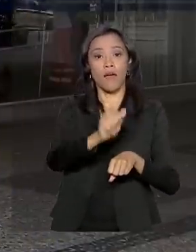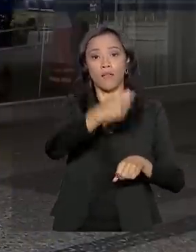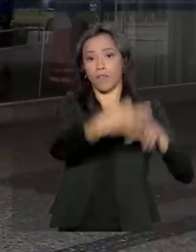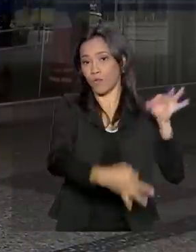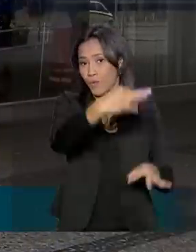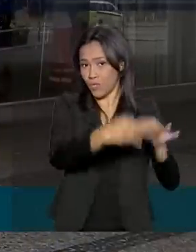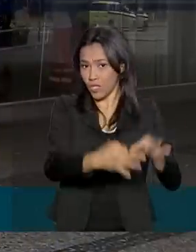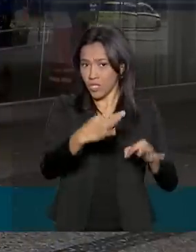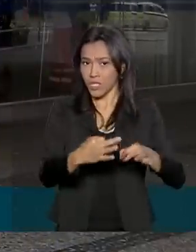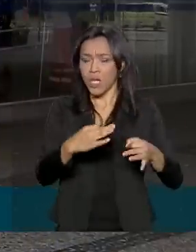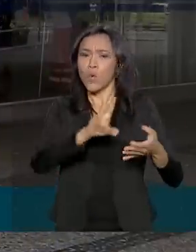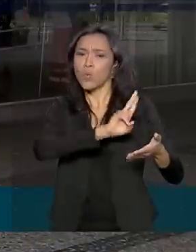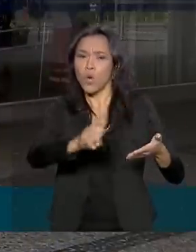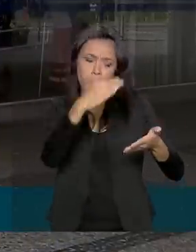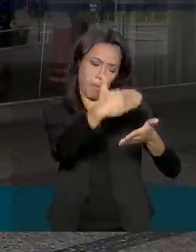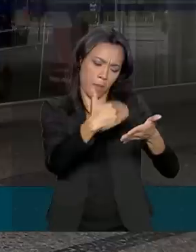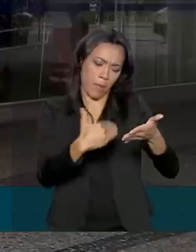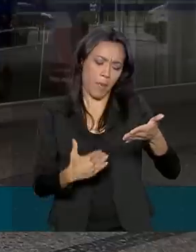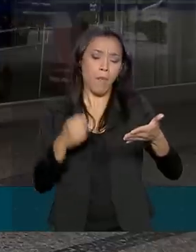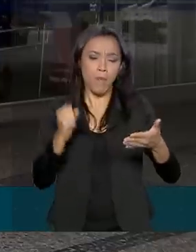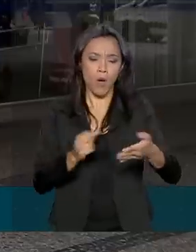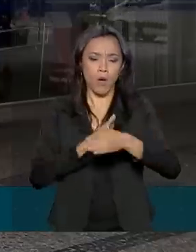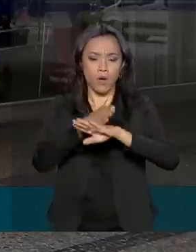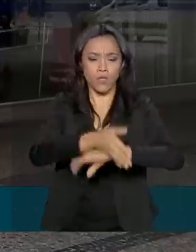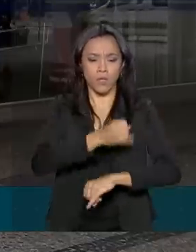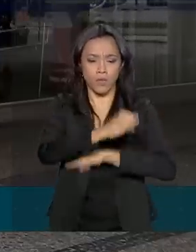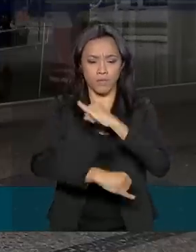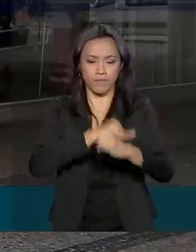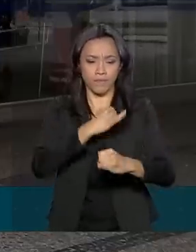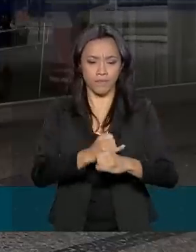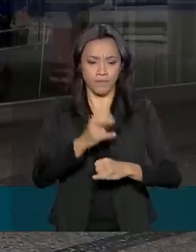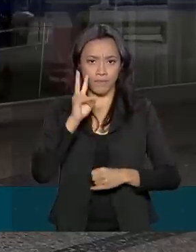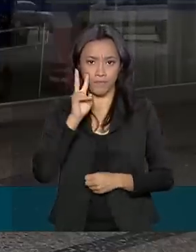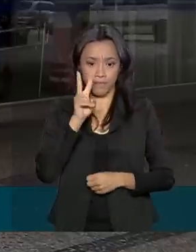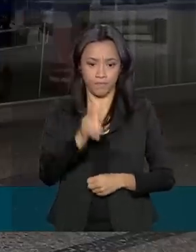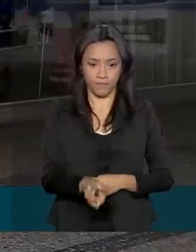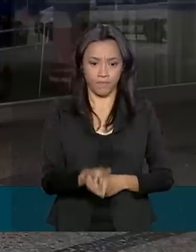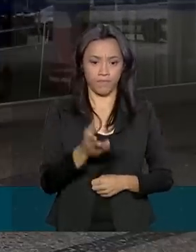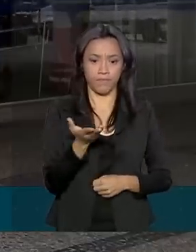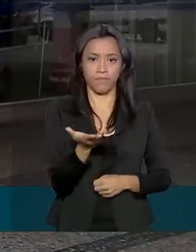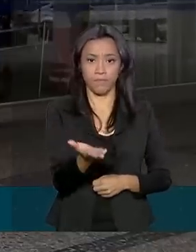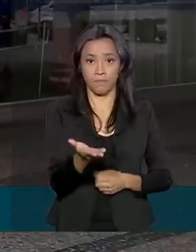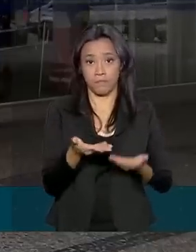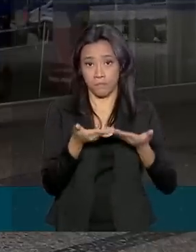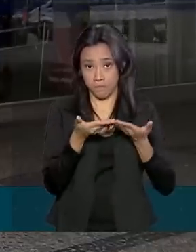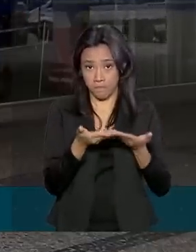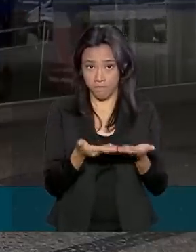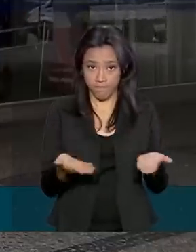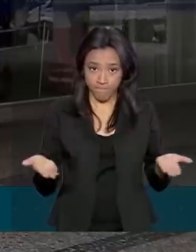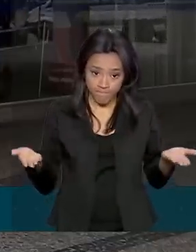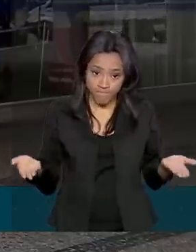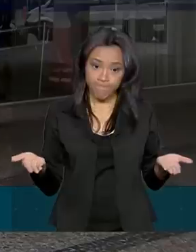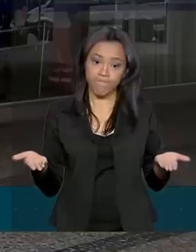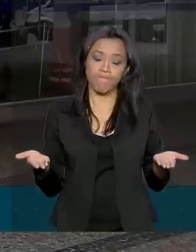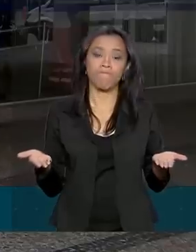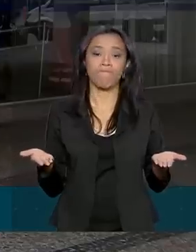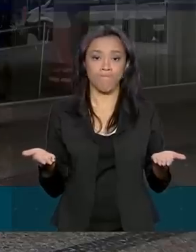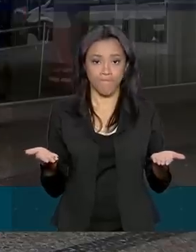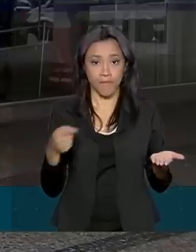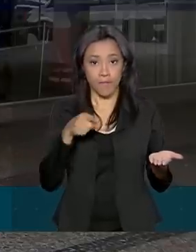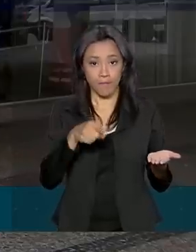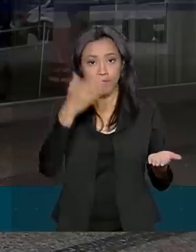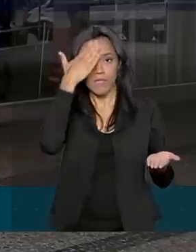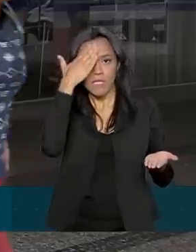completa com esses locais de atendimento pode ser conferida no site www.caixa.gov.br